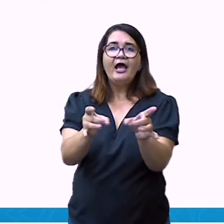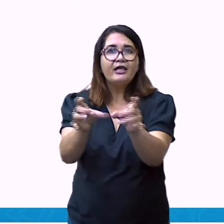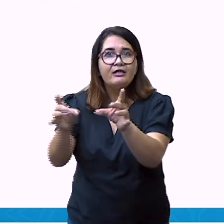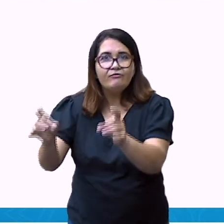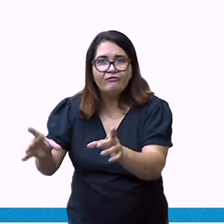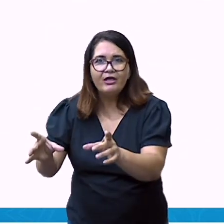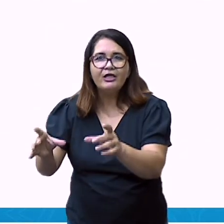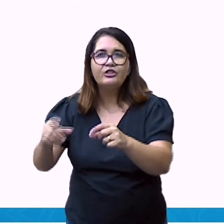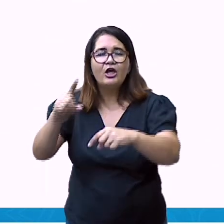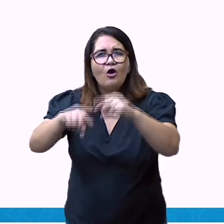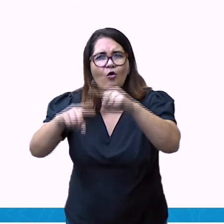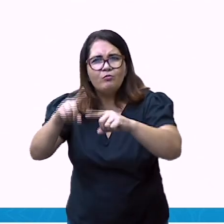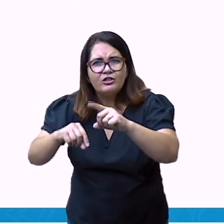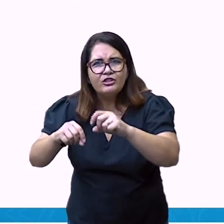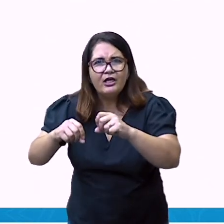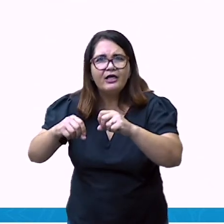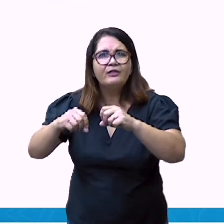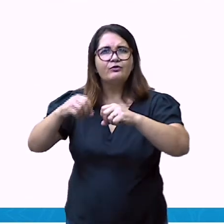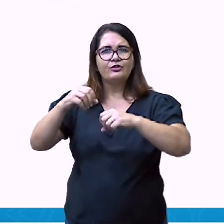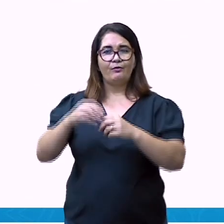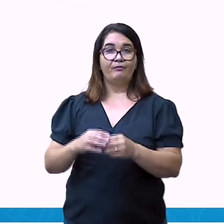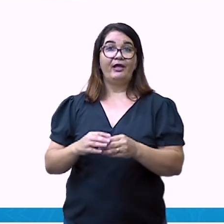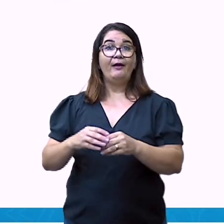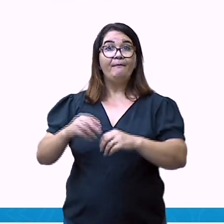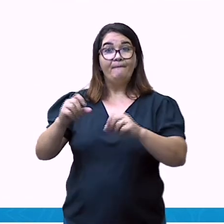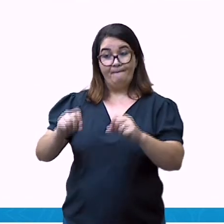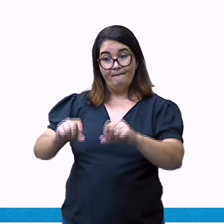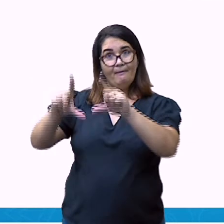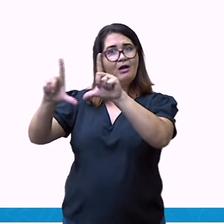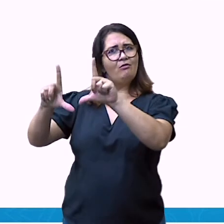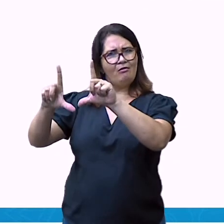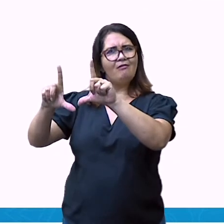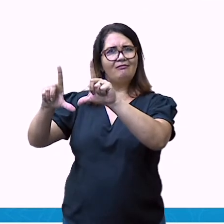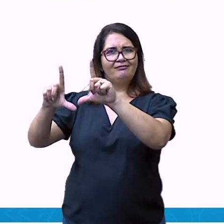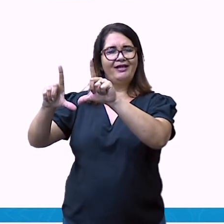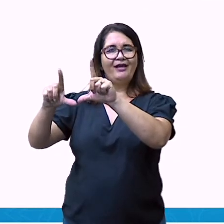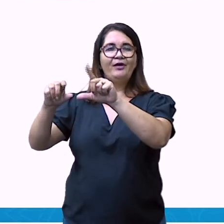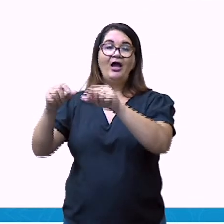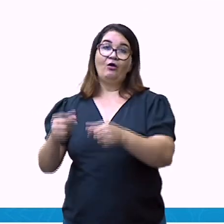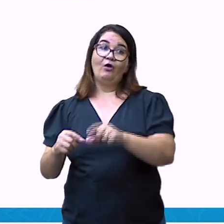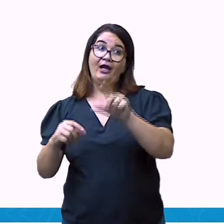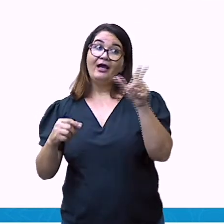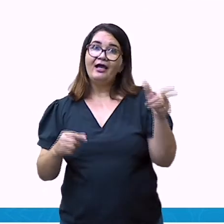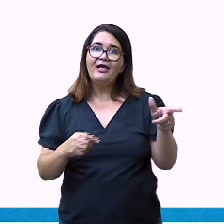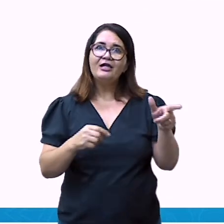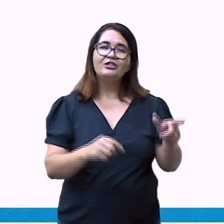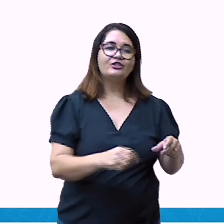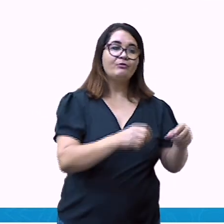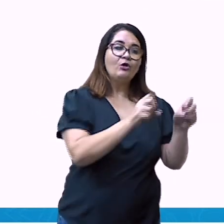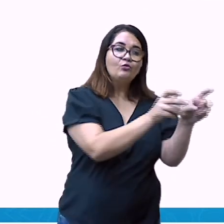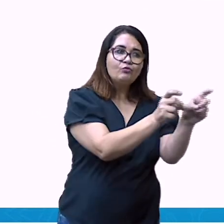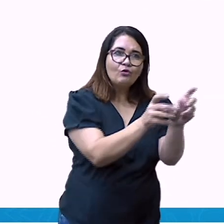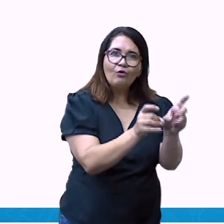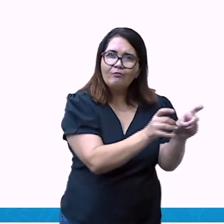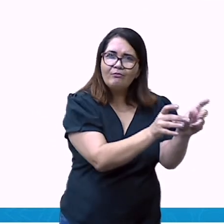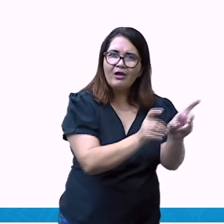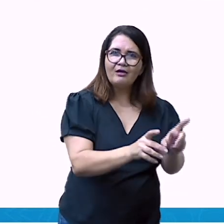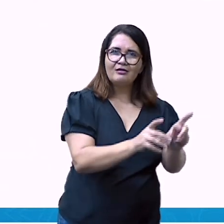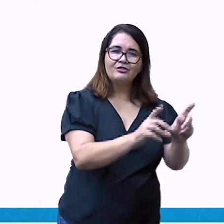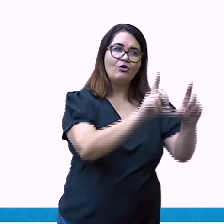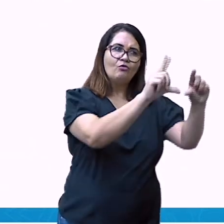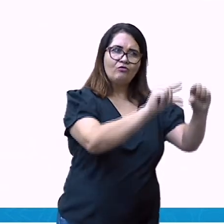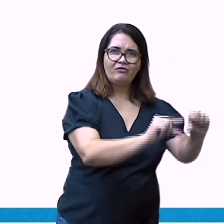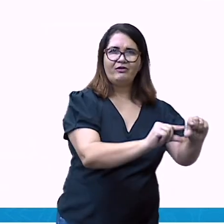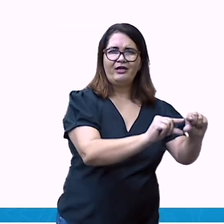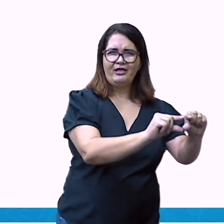geralmente, para comerciantes que revendem. E o comércio varejista vende para pessoa